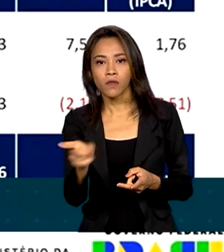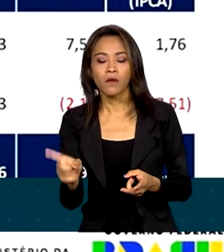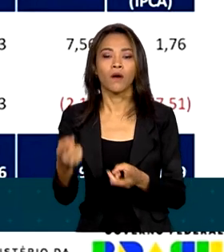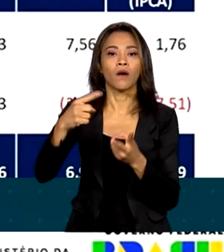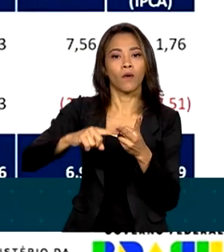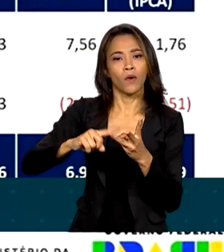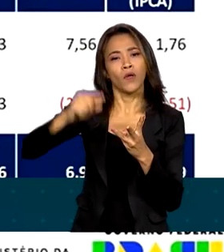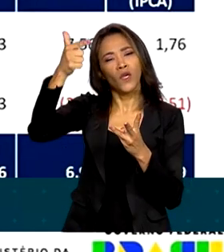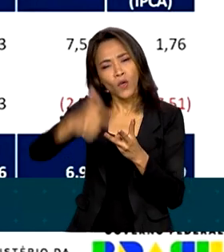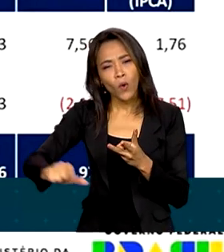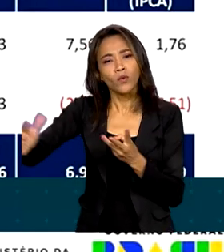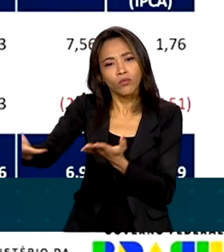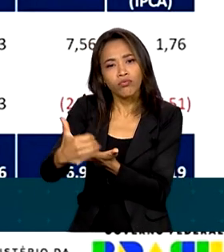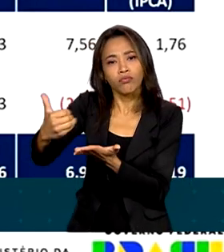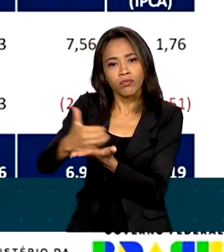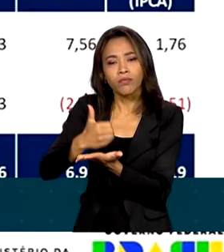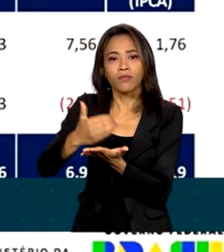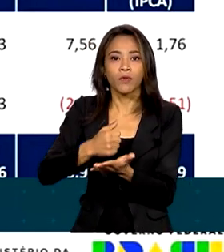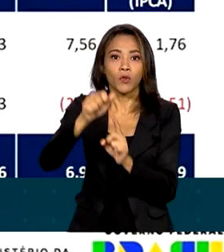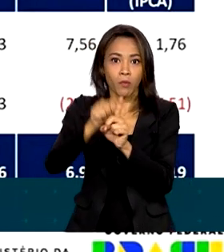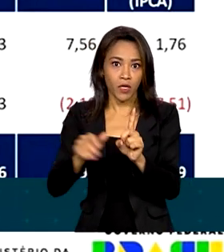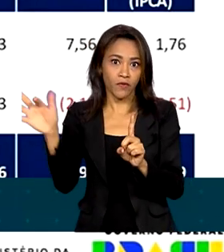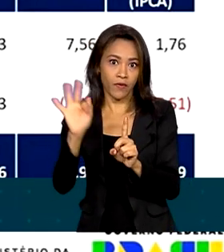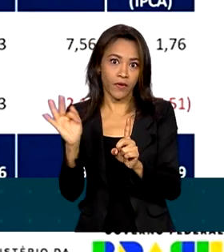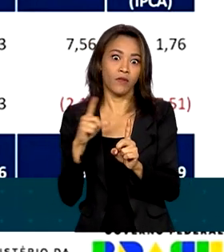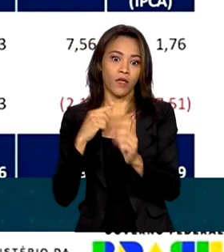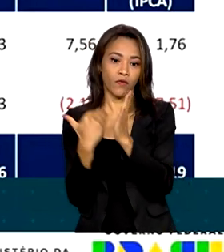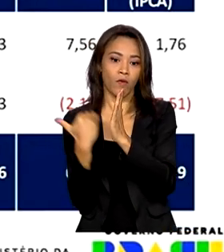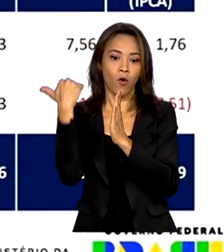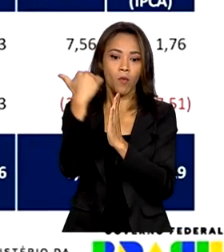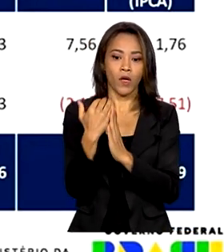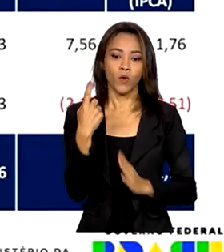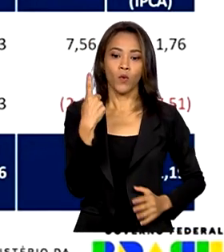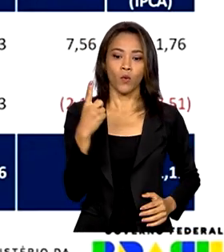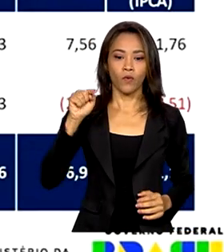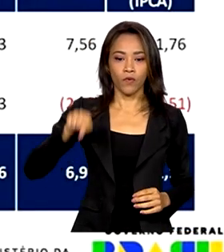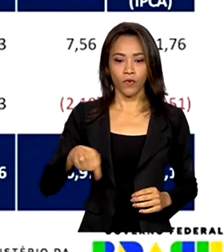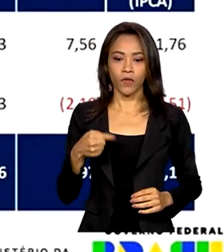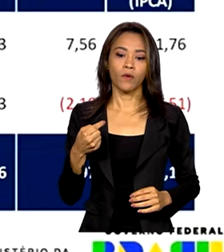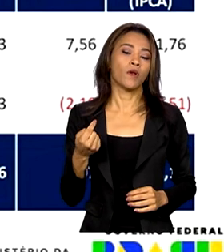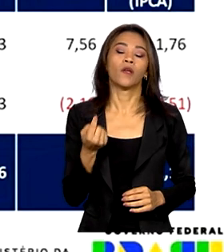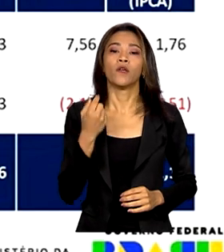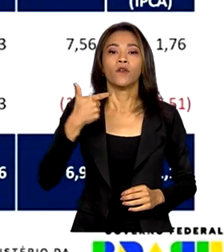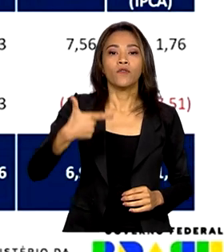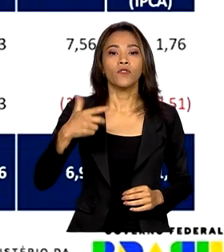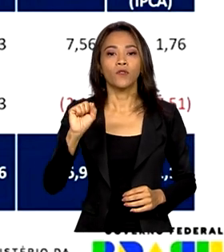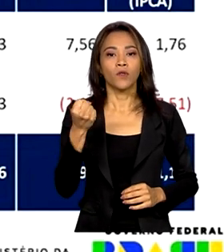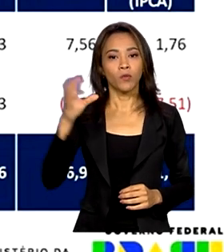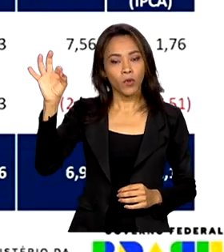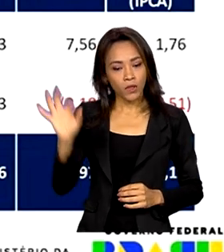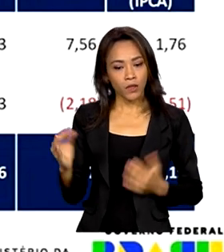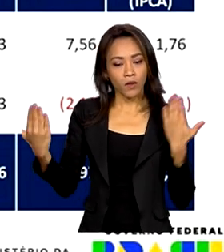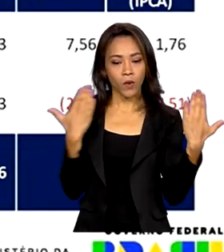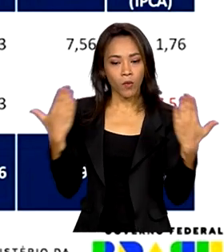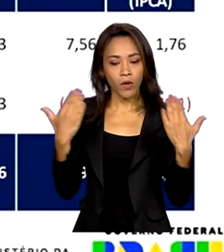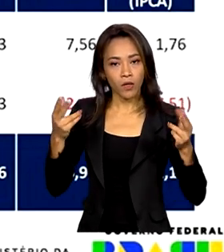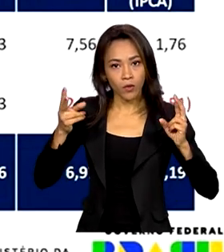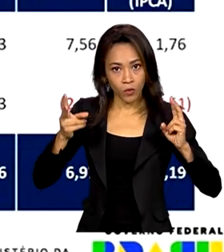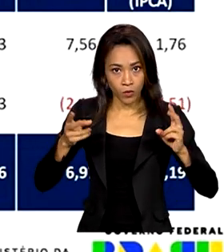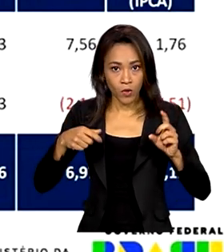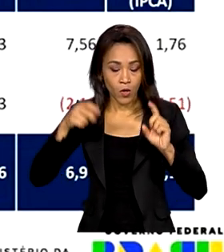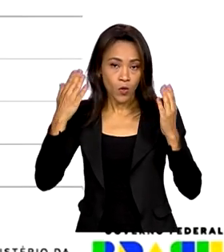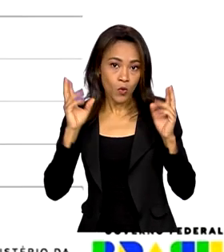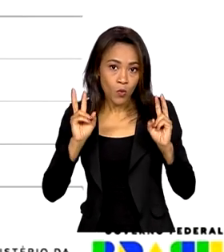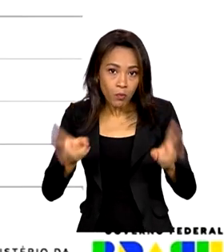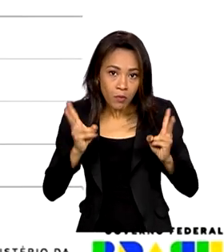pelo governo federal em fevereiro teve um aumento de 1,28% na comparação com o mesmo mês do